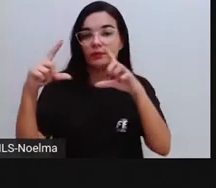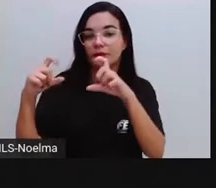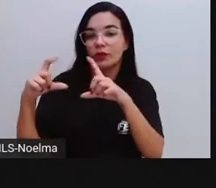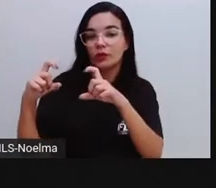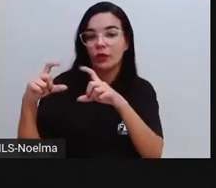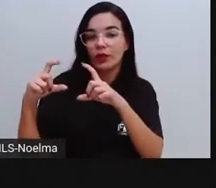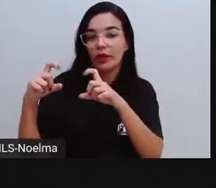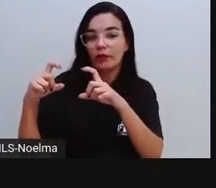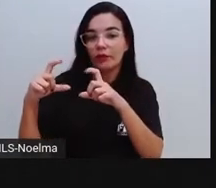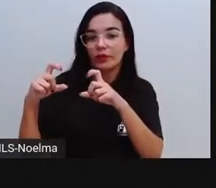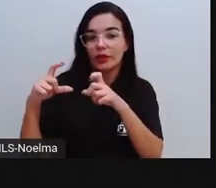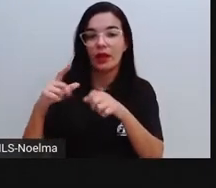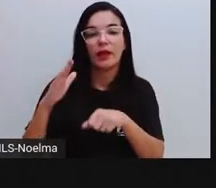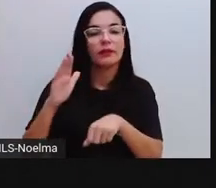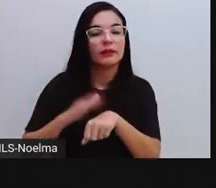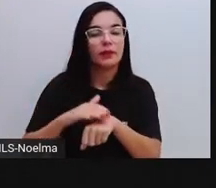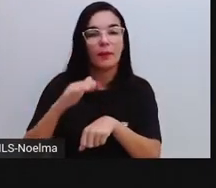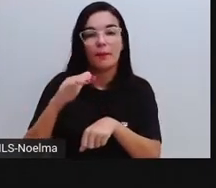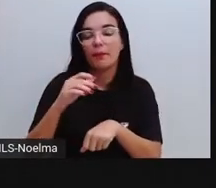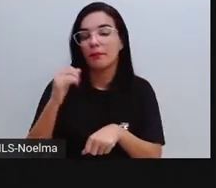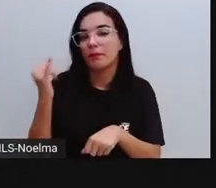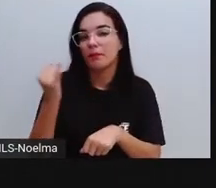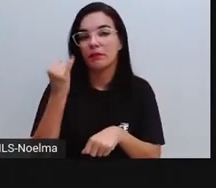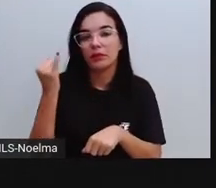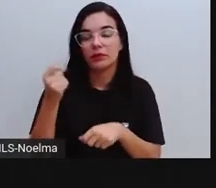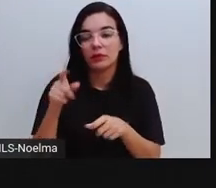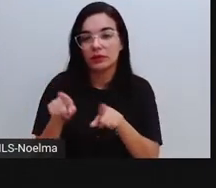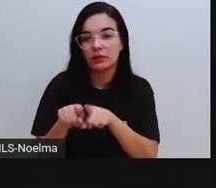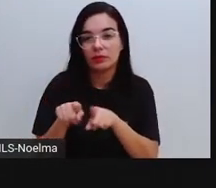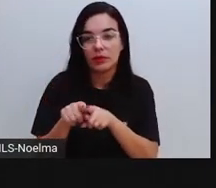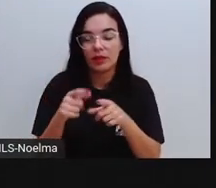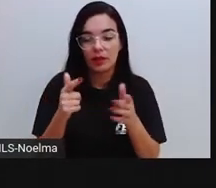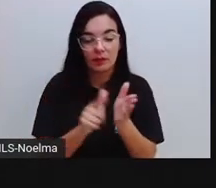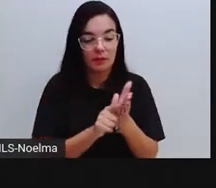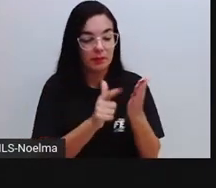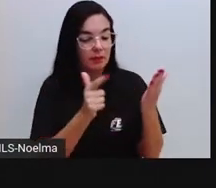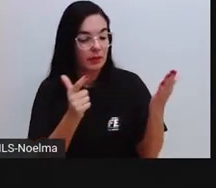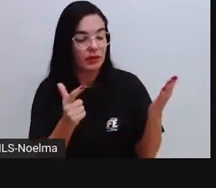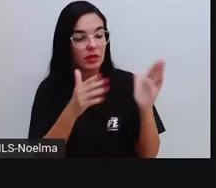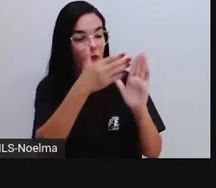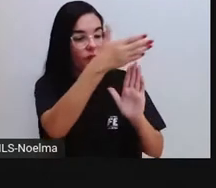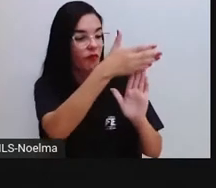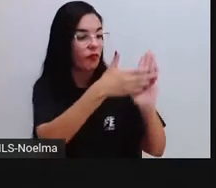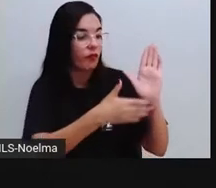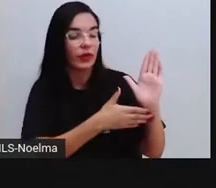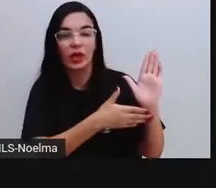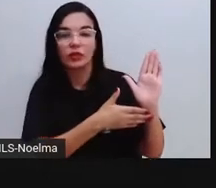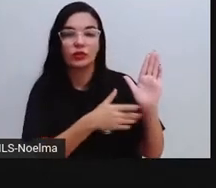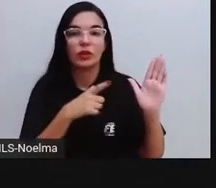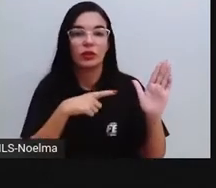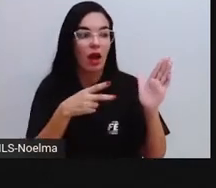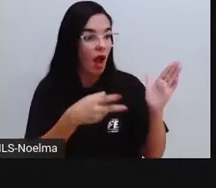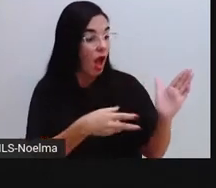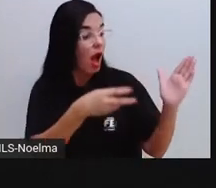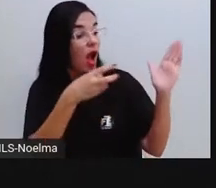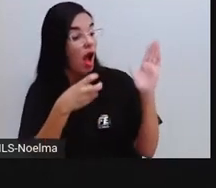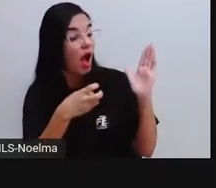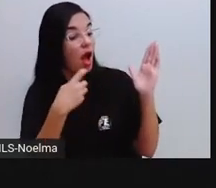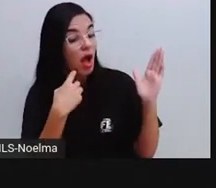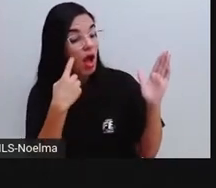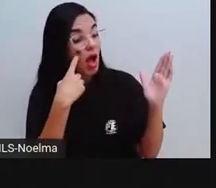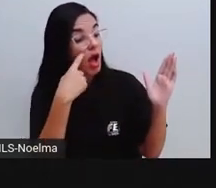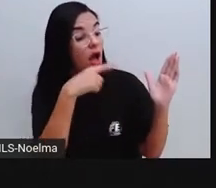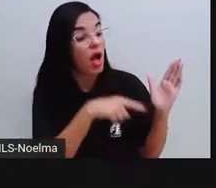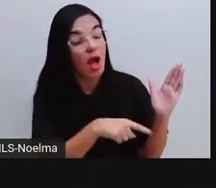A fotografia, que é a primeira coisa que o leitor vê na página, né? Que atrai o leitor a ver o que, quais são as